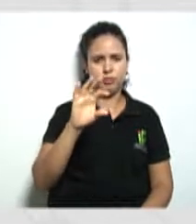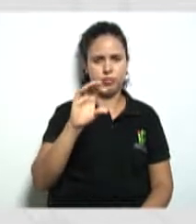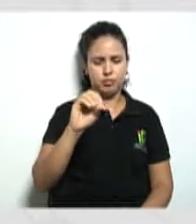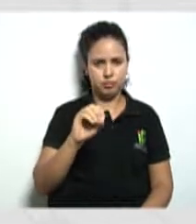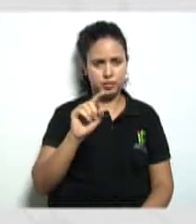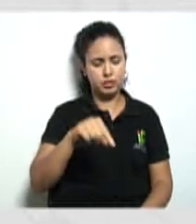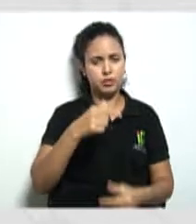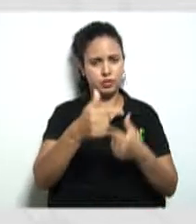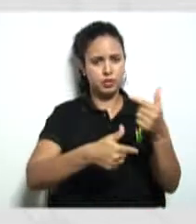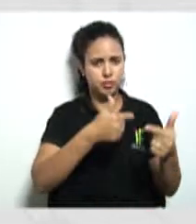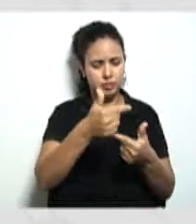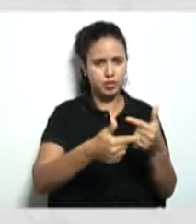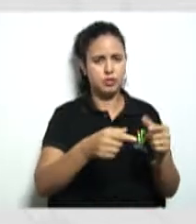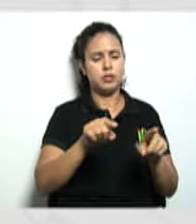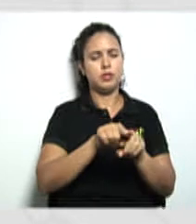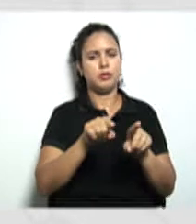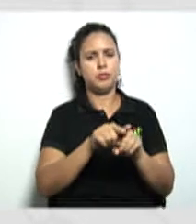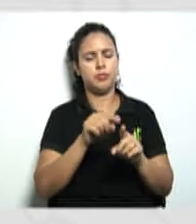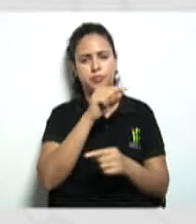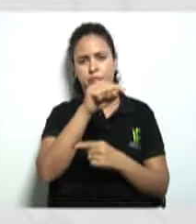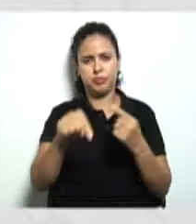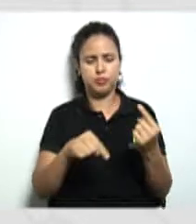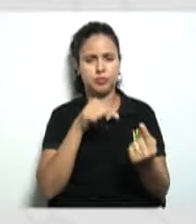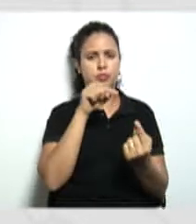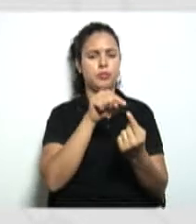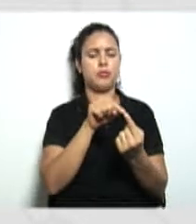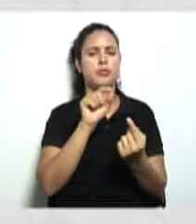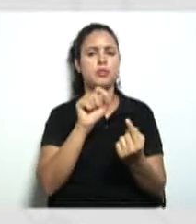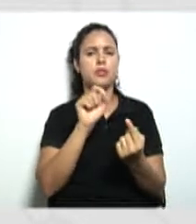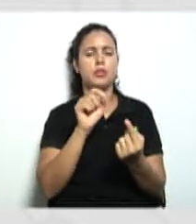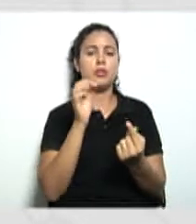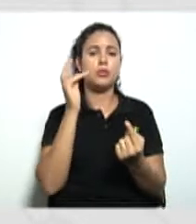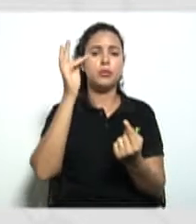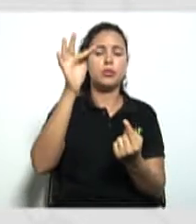espera né é com esse objeto aqui